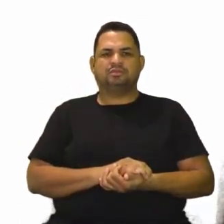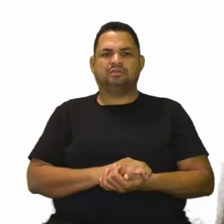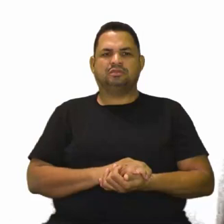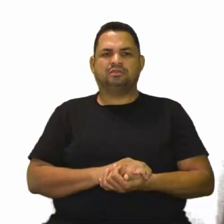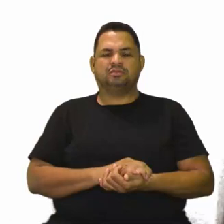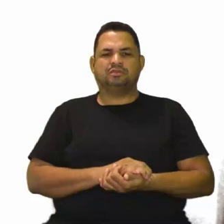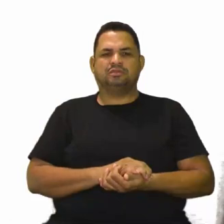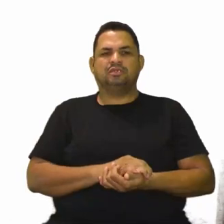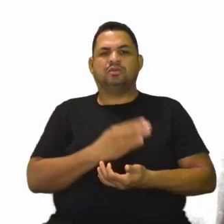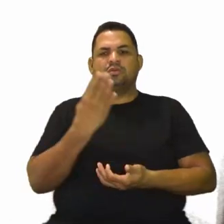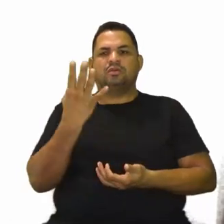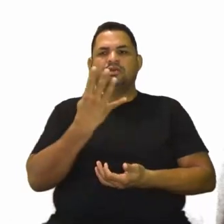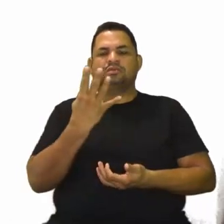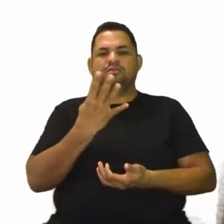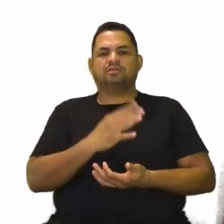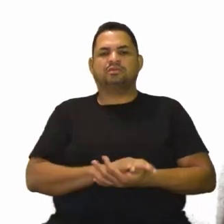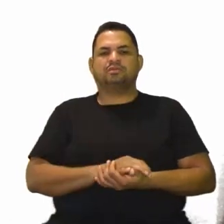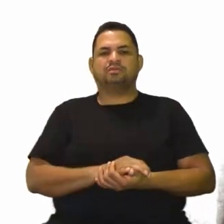A quarta.